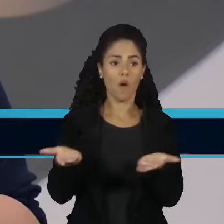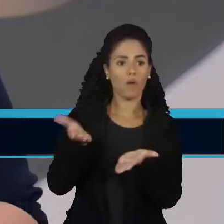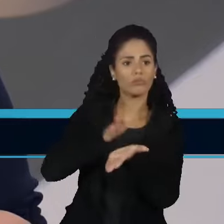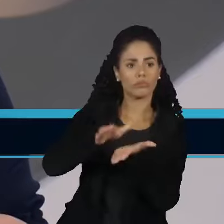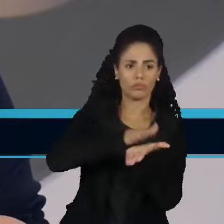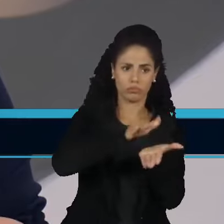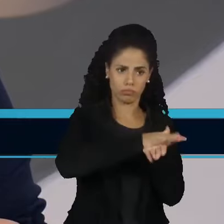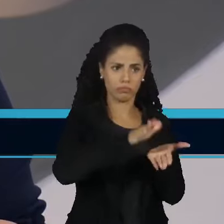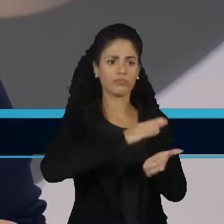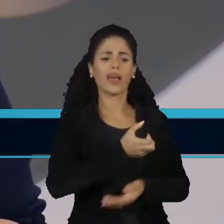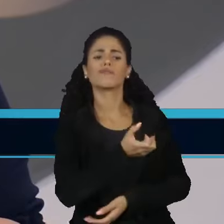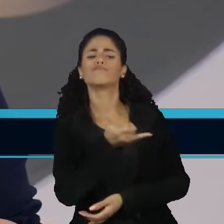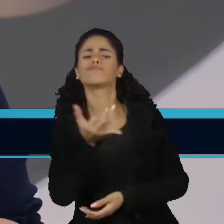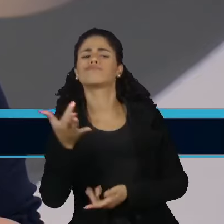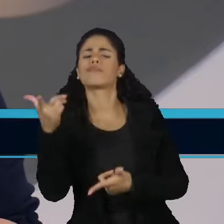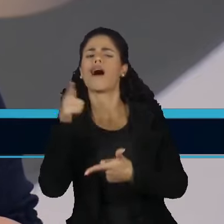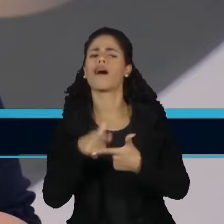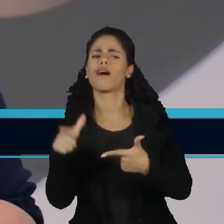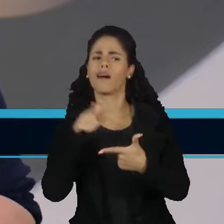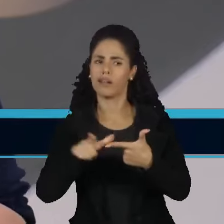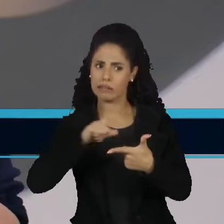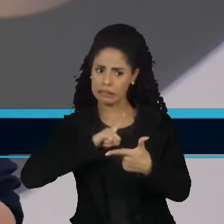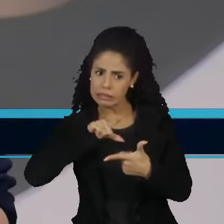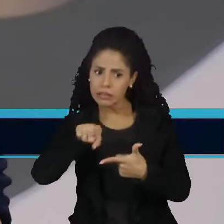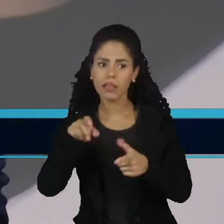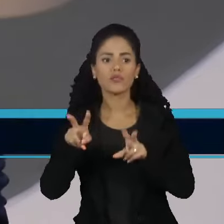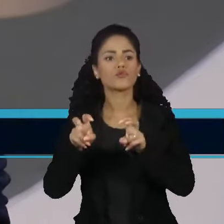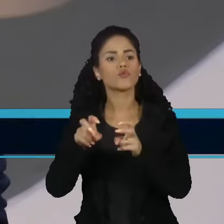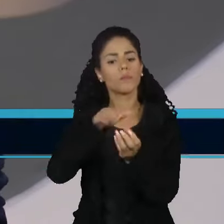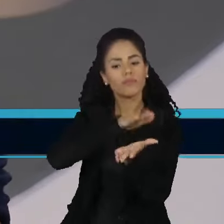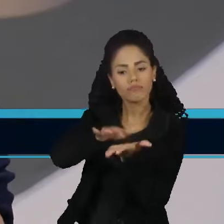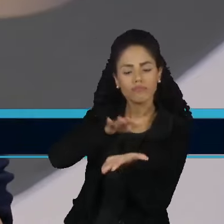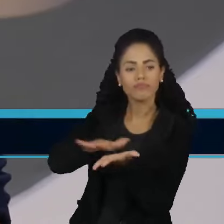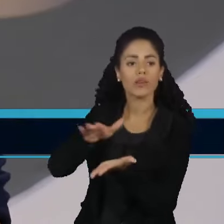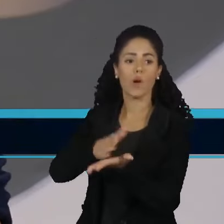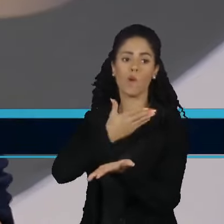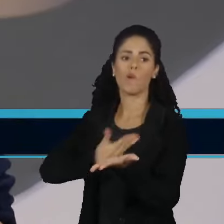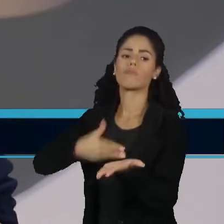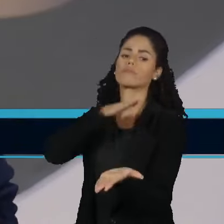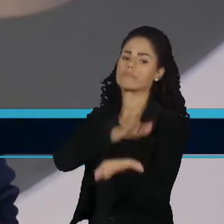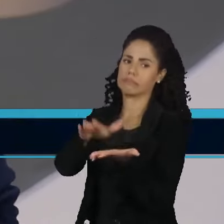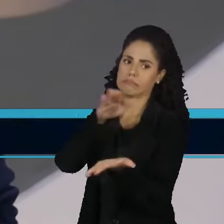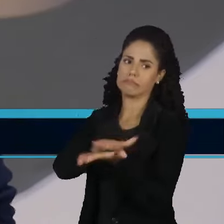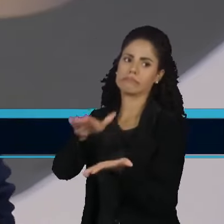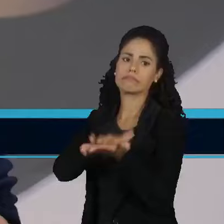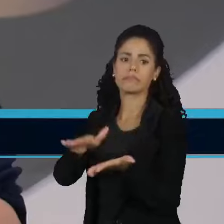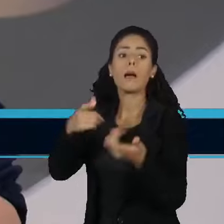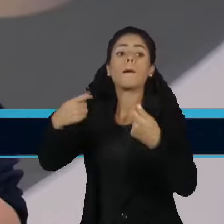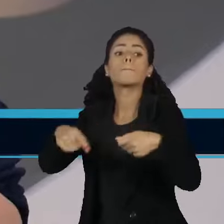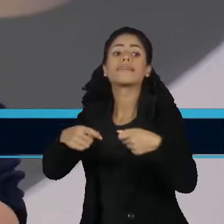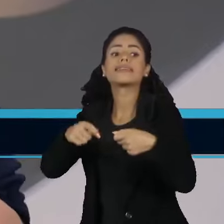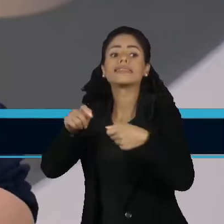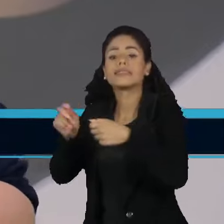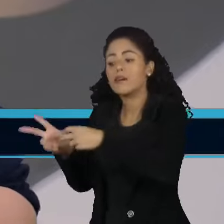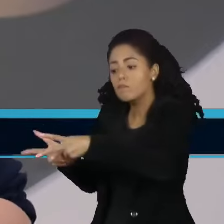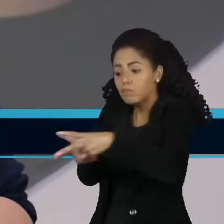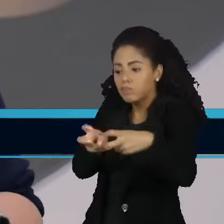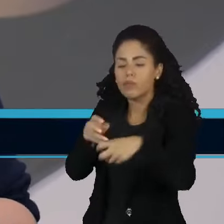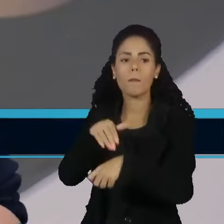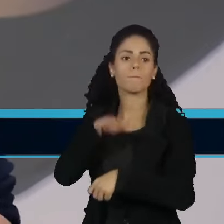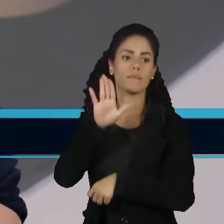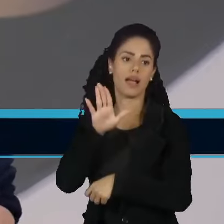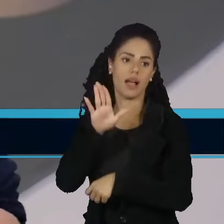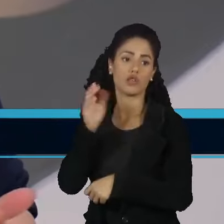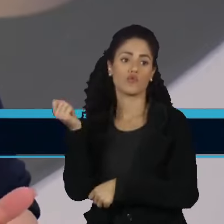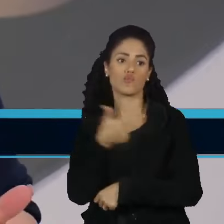problemas inúmeros do lado fiscal, o governo gasta bastante, ele precisa arrecadar mais, mas ao mesmo tempo a sociedade